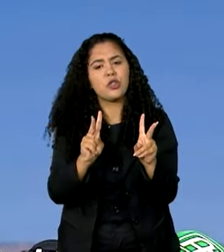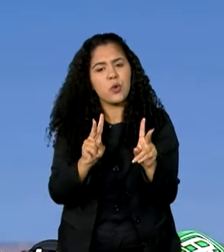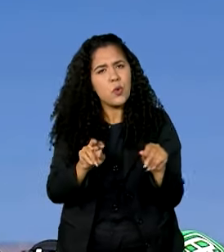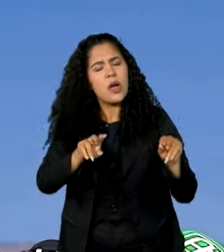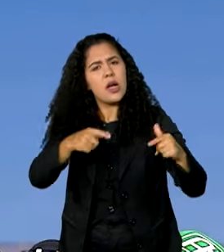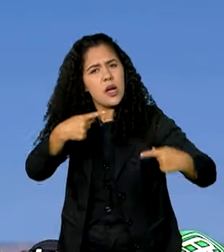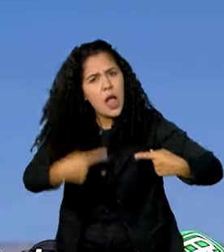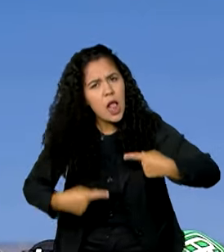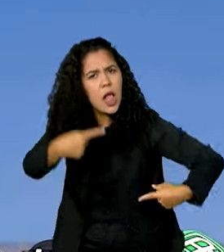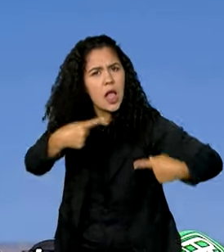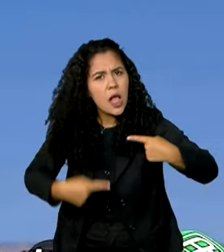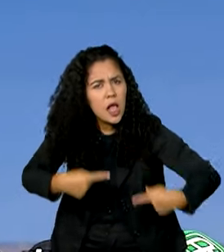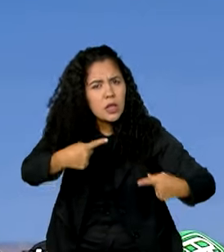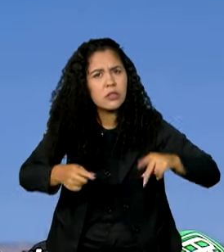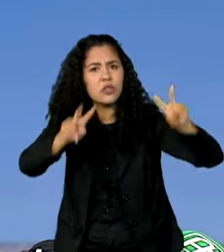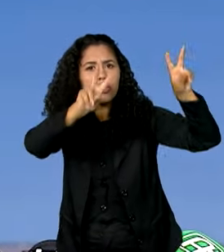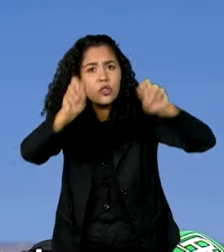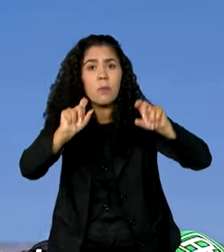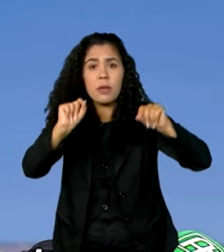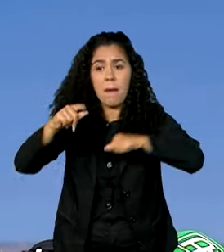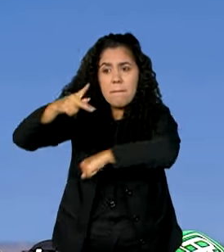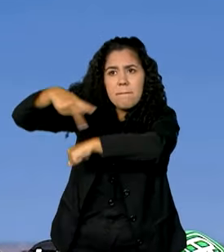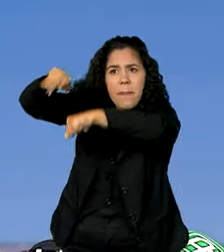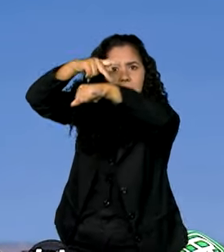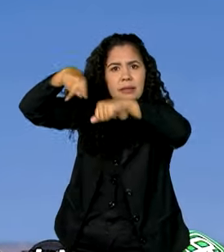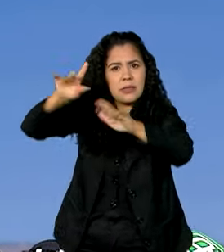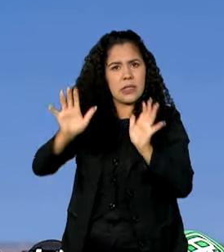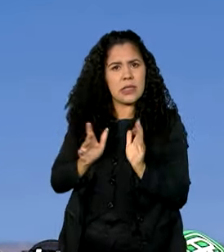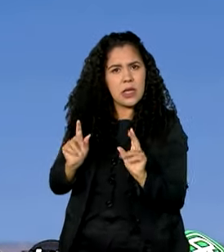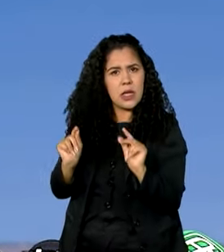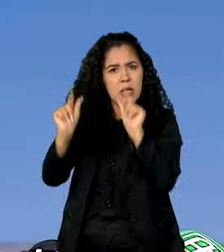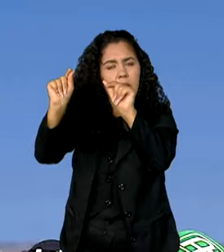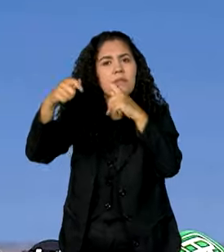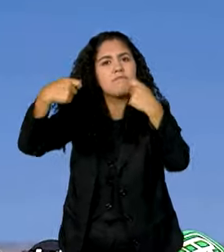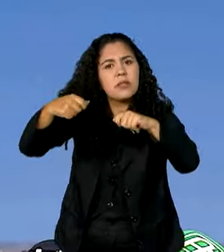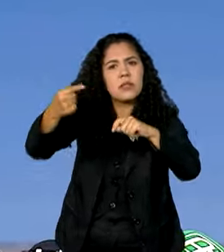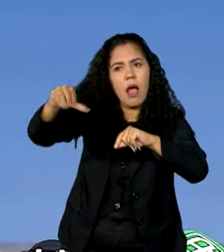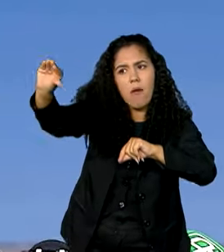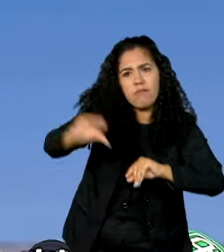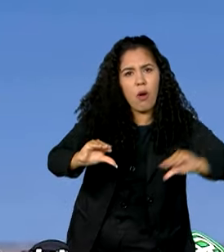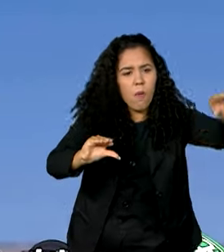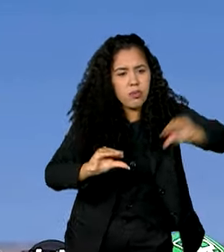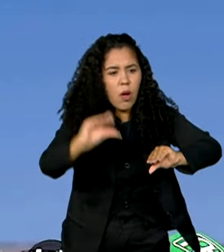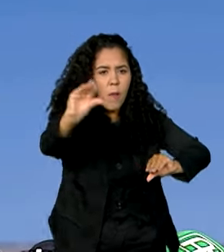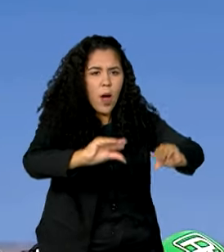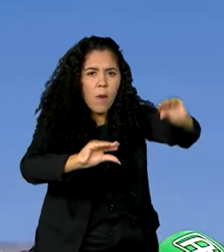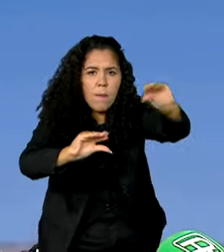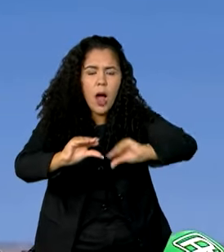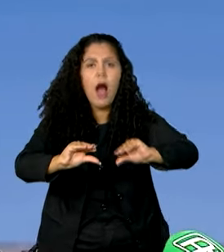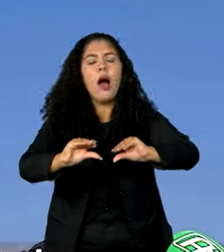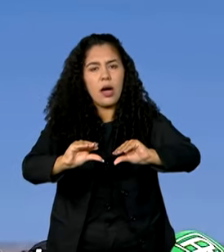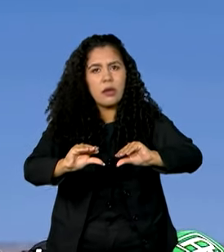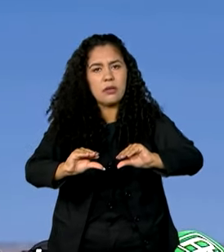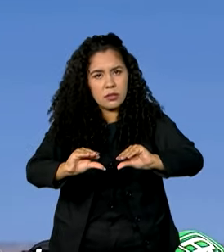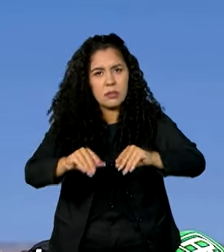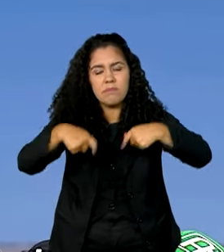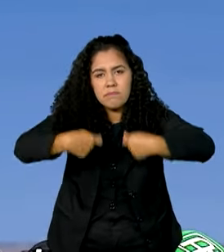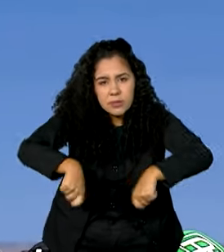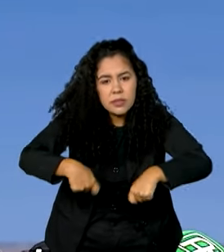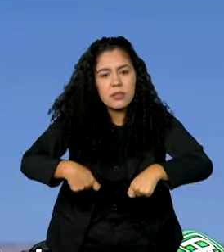recursos que os países envolvidos devem transferir de forma concessional